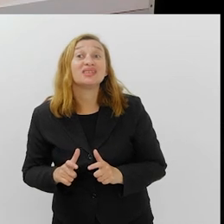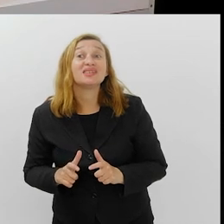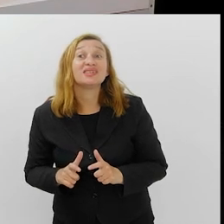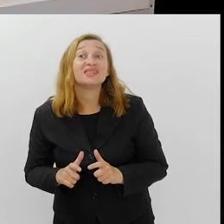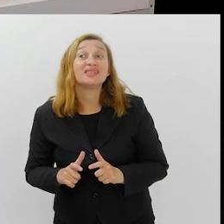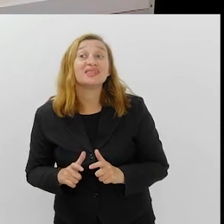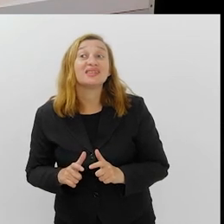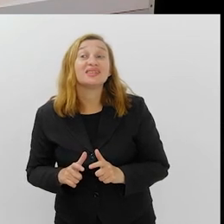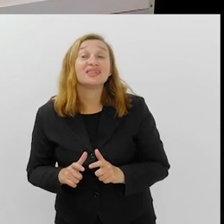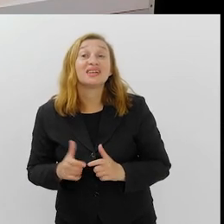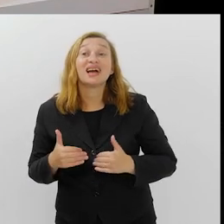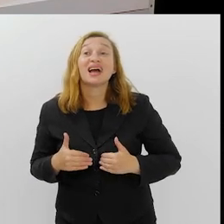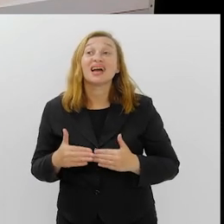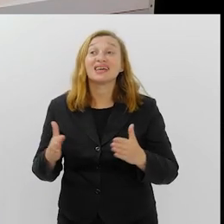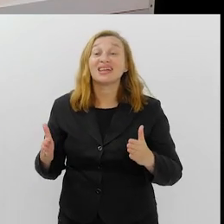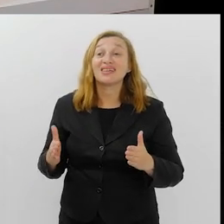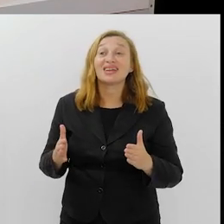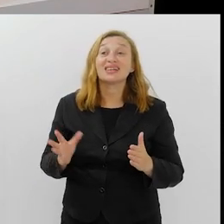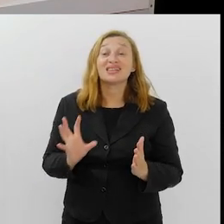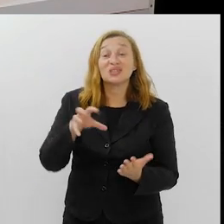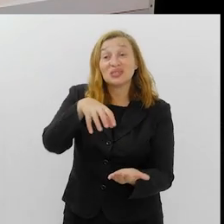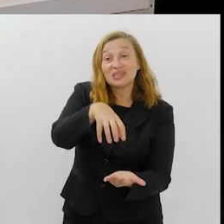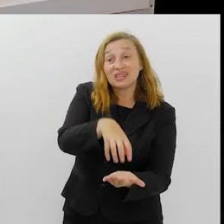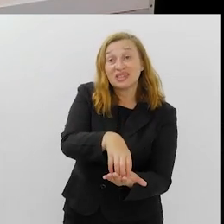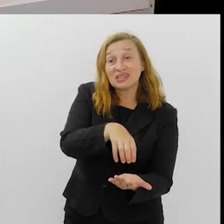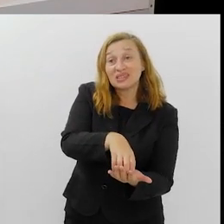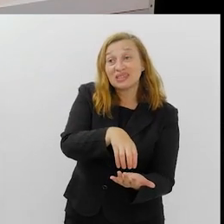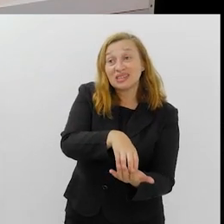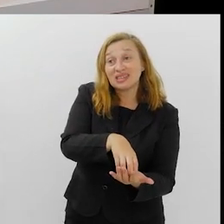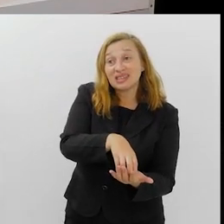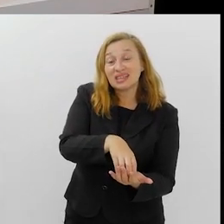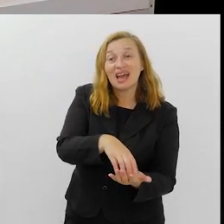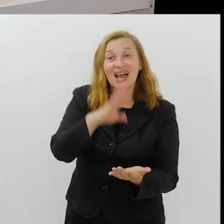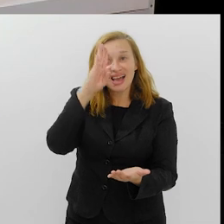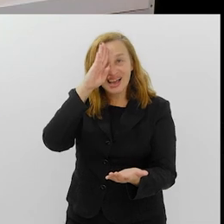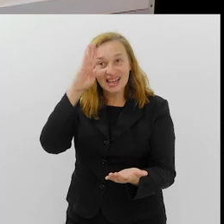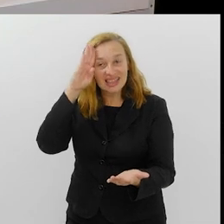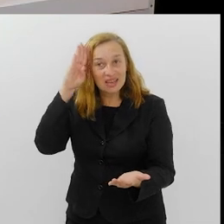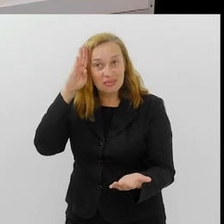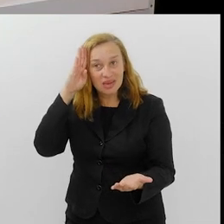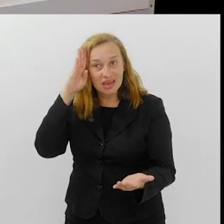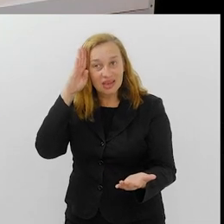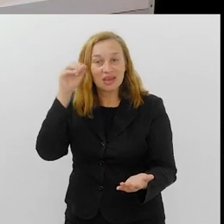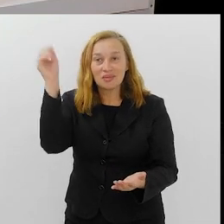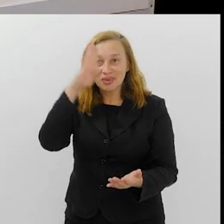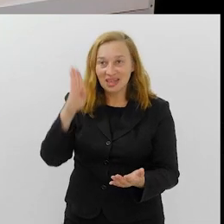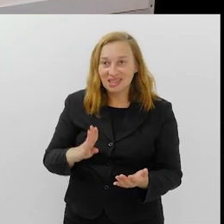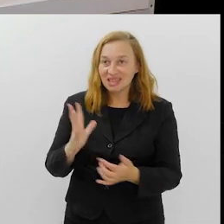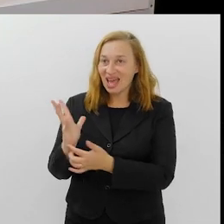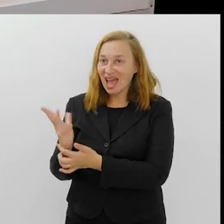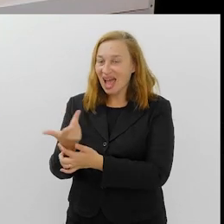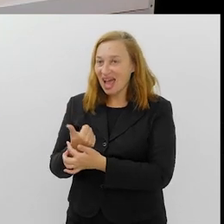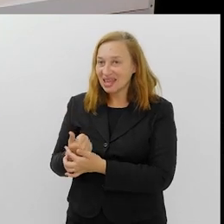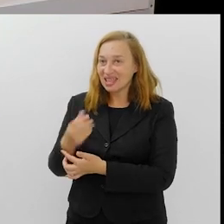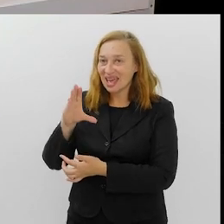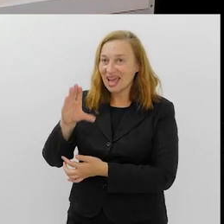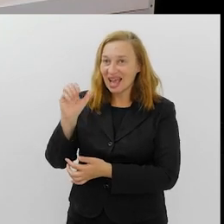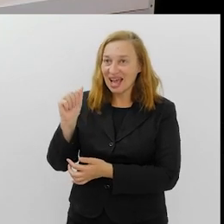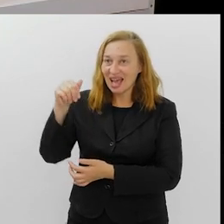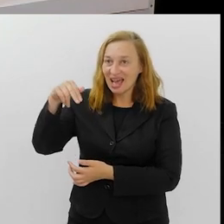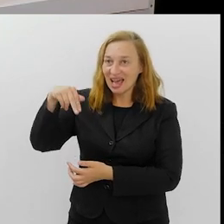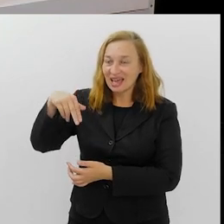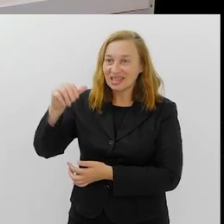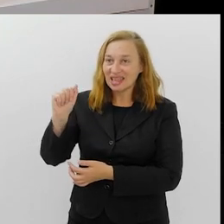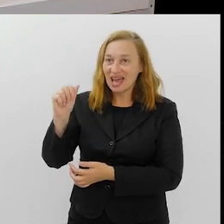Isso é o... A inauguração da sede... Da sede do... Academia Brasileira de Artes Carnavalescas,